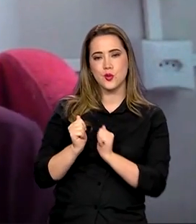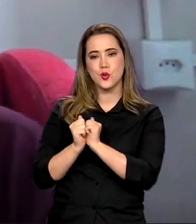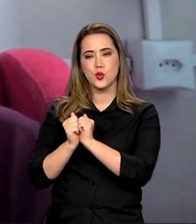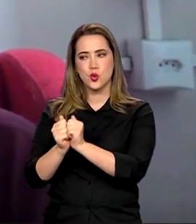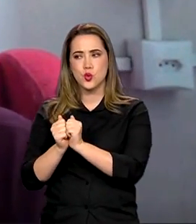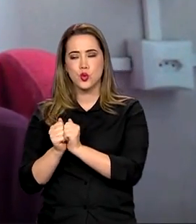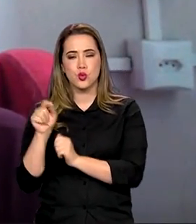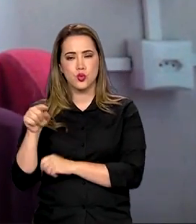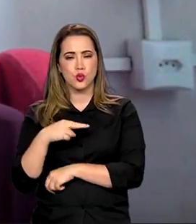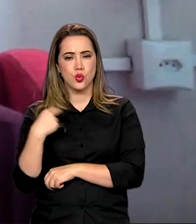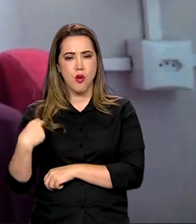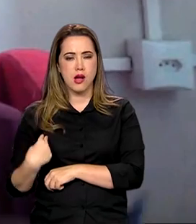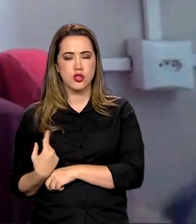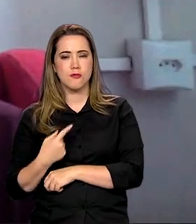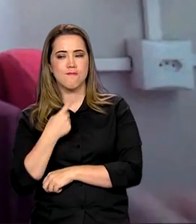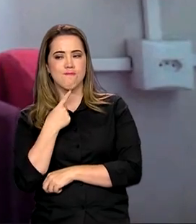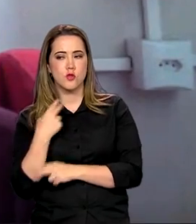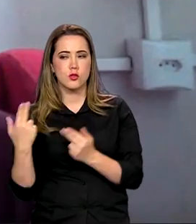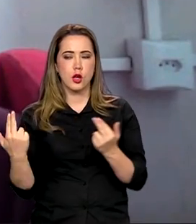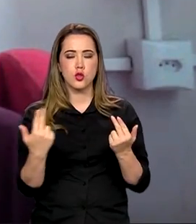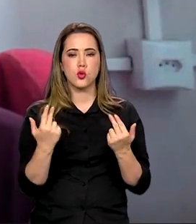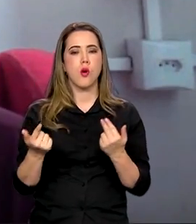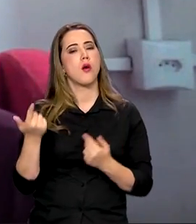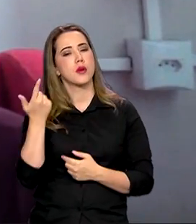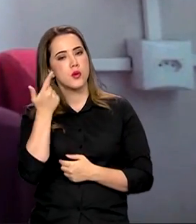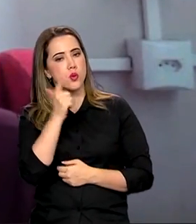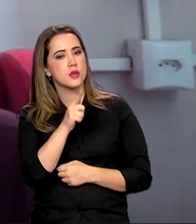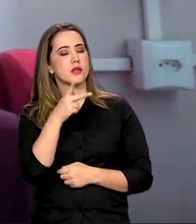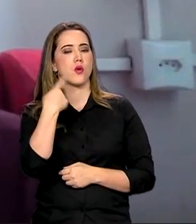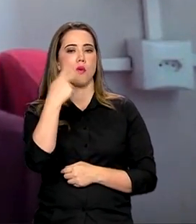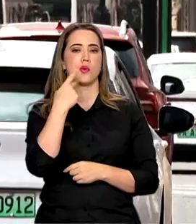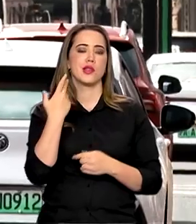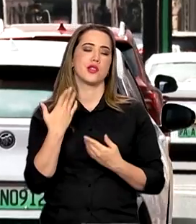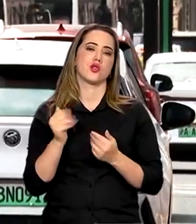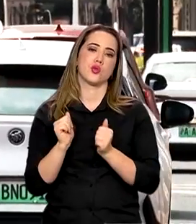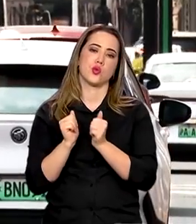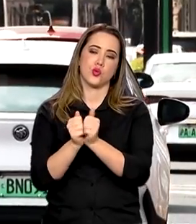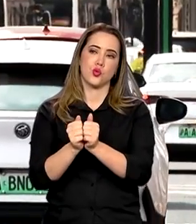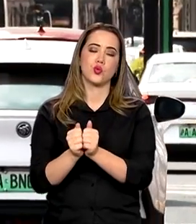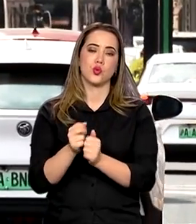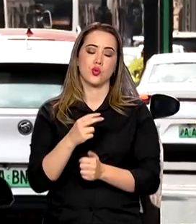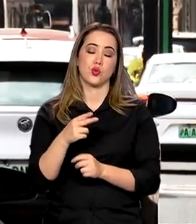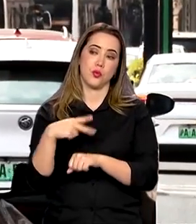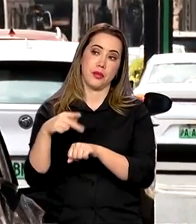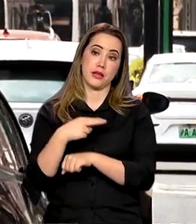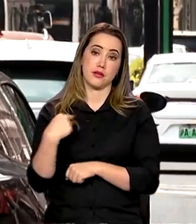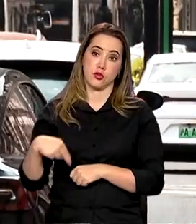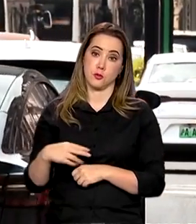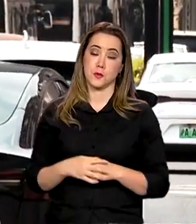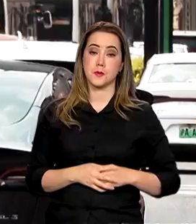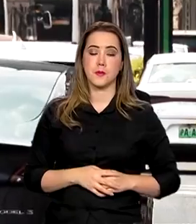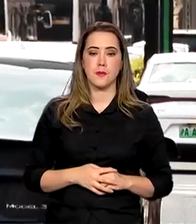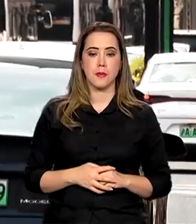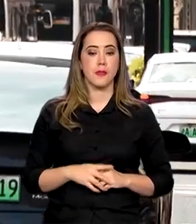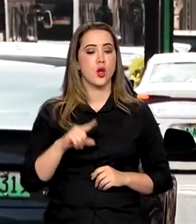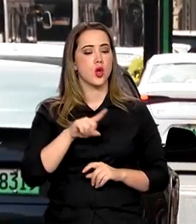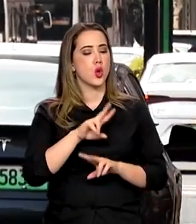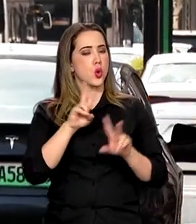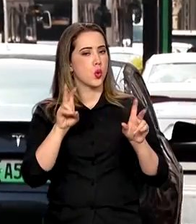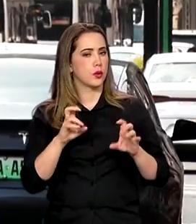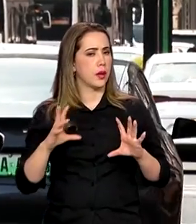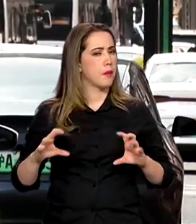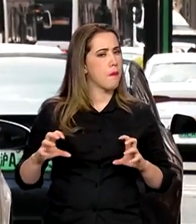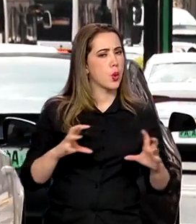interesses convergirem para a gente construir uma política coerente para a China. Com a descarbonização do mundo em pauta, pelo menos